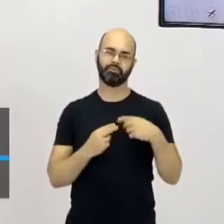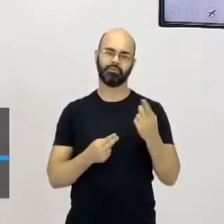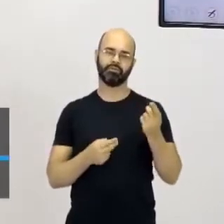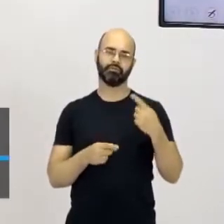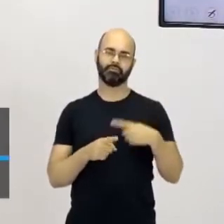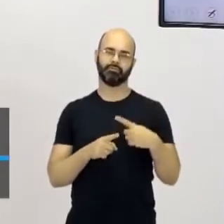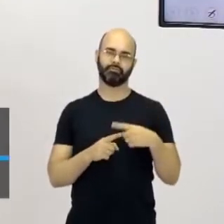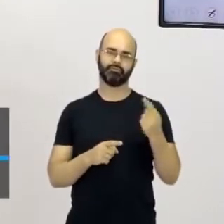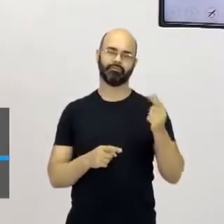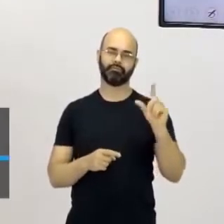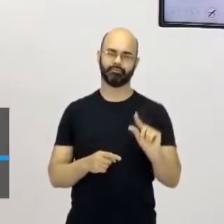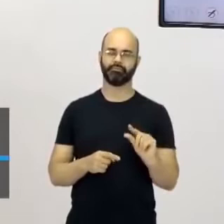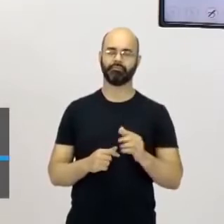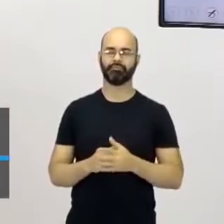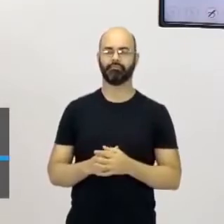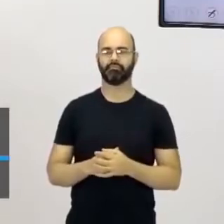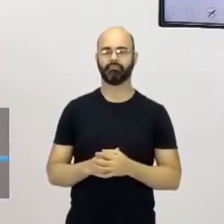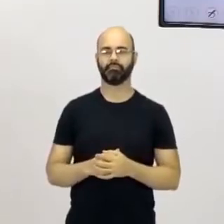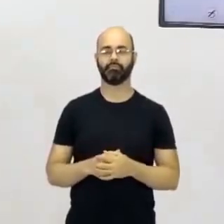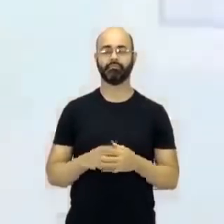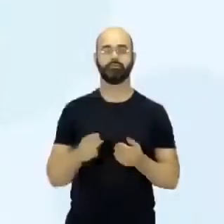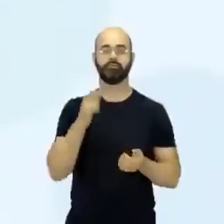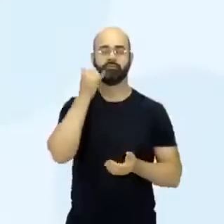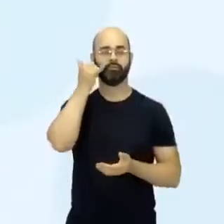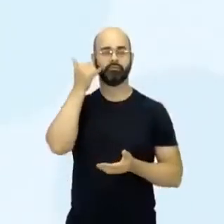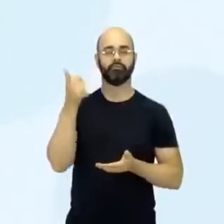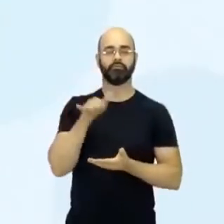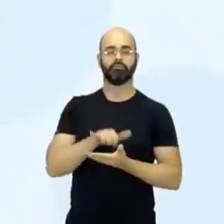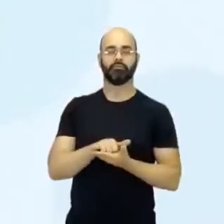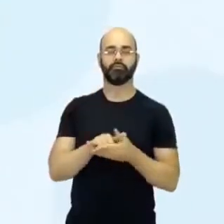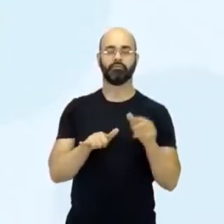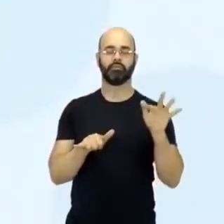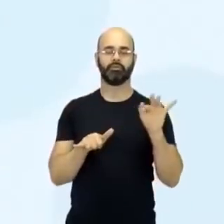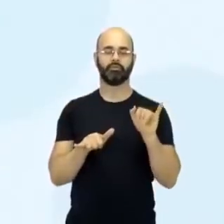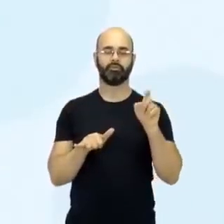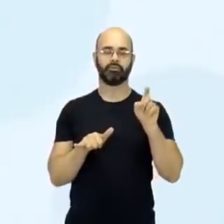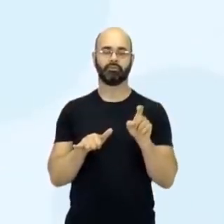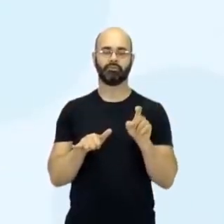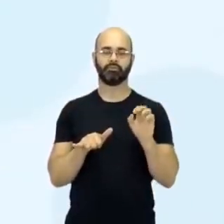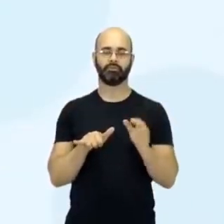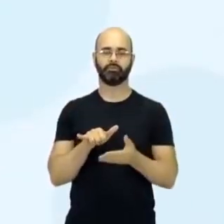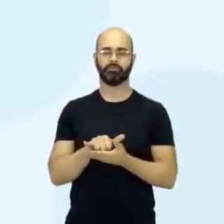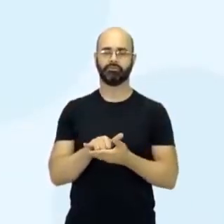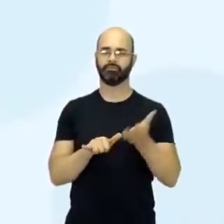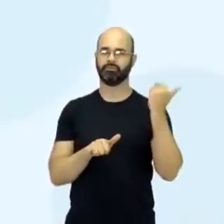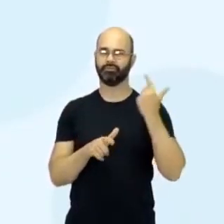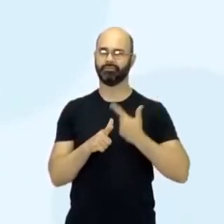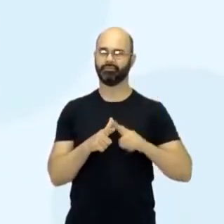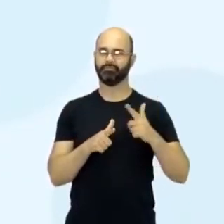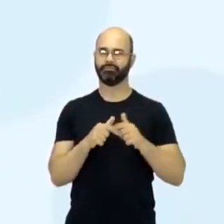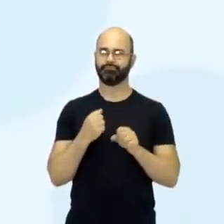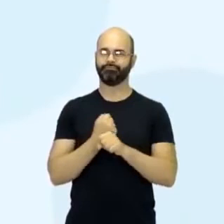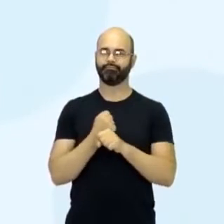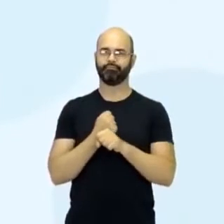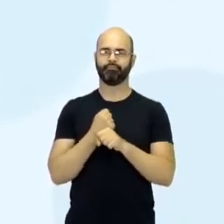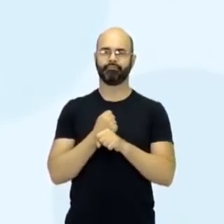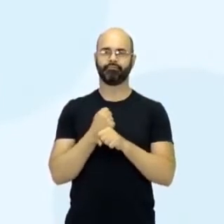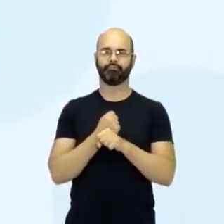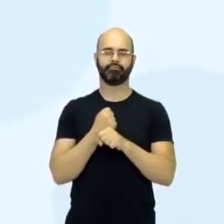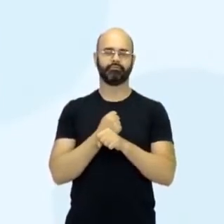por assinatura. Vamos lá para a telefonia fixa? Telefonia fixa no Brasil, foi um grande problema aí por vários anos, né?